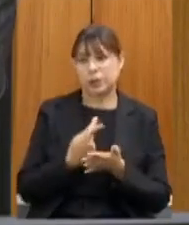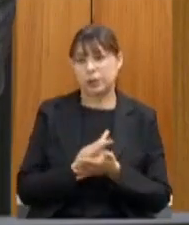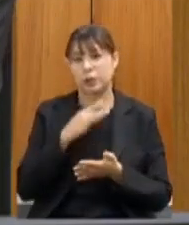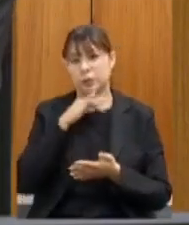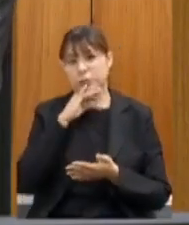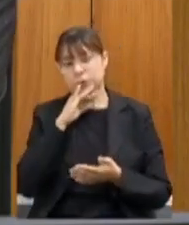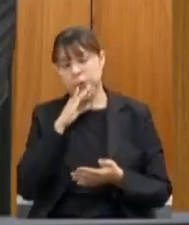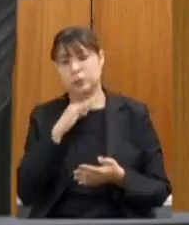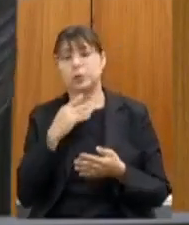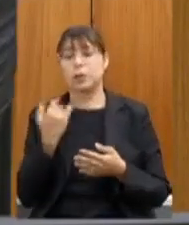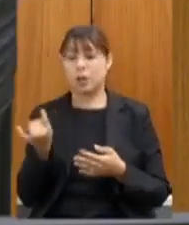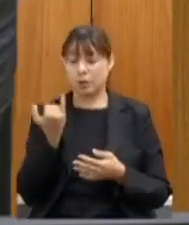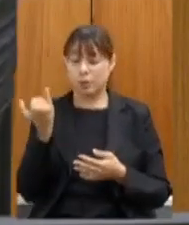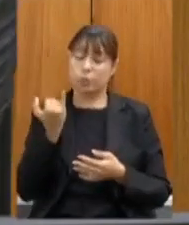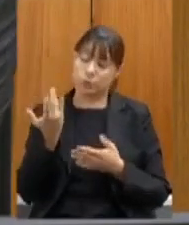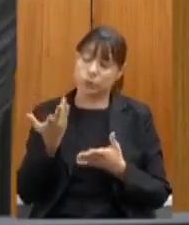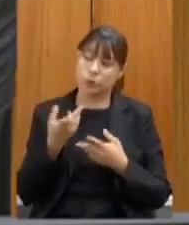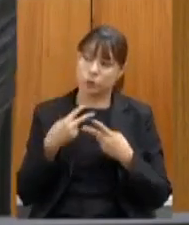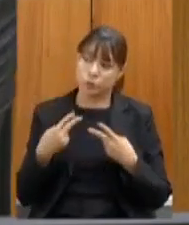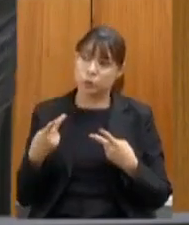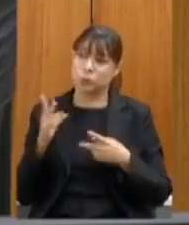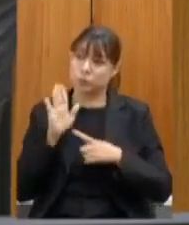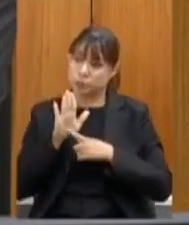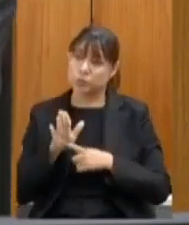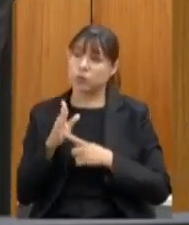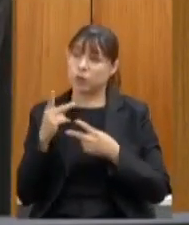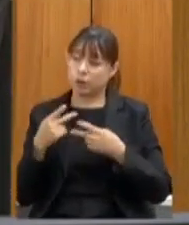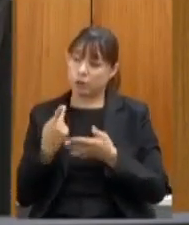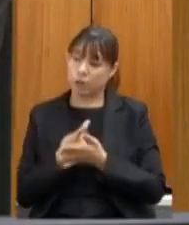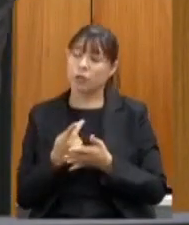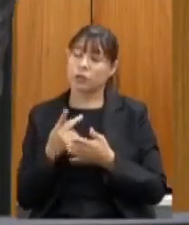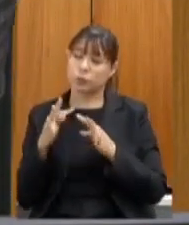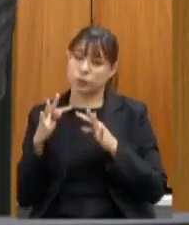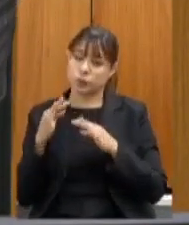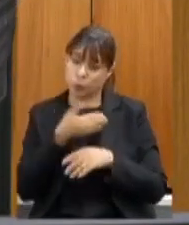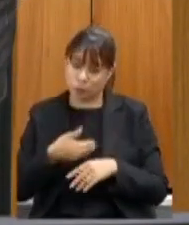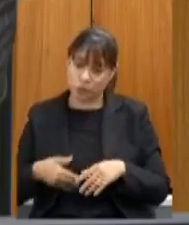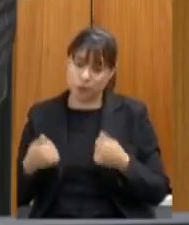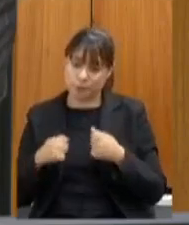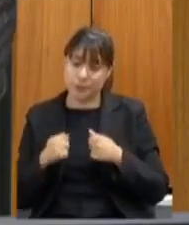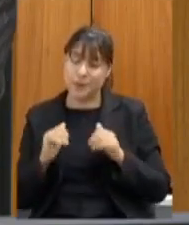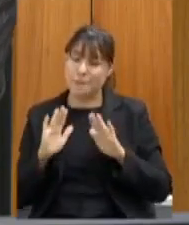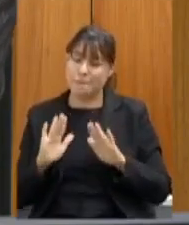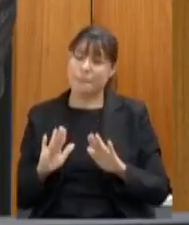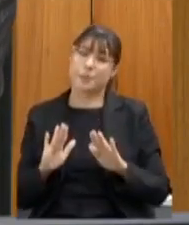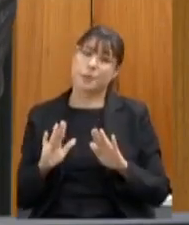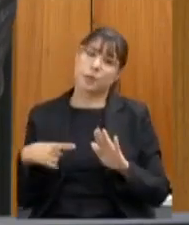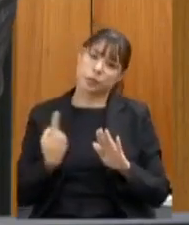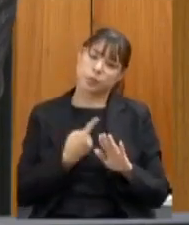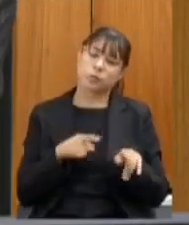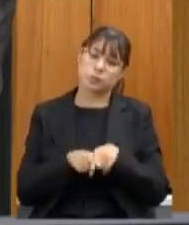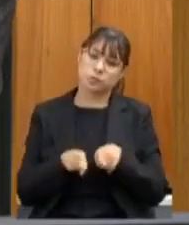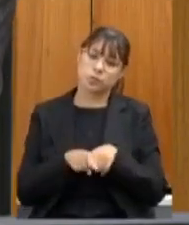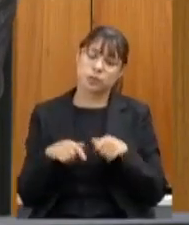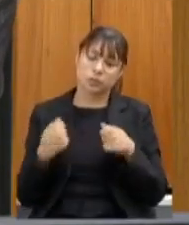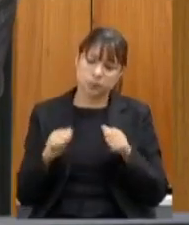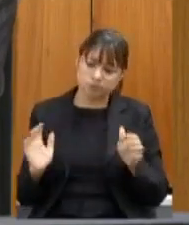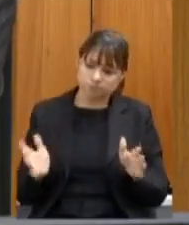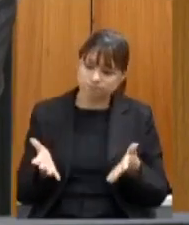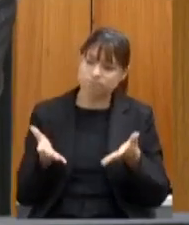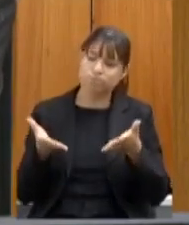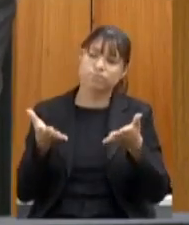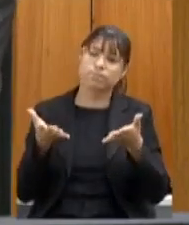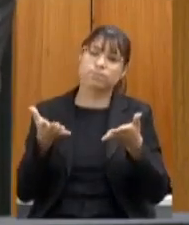importantes as críticas construtivas sim eu acho que todo governo precisa dessas críticas mas nós temos que enaltecer